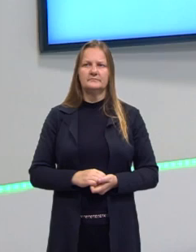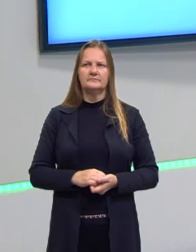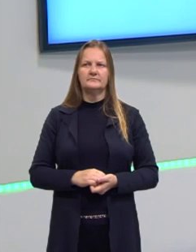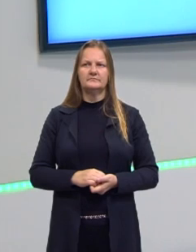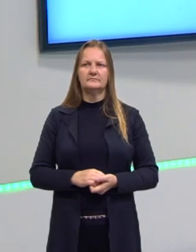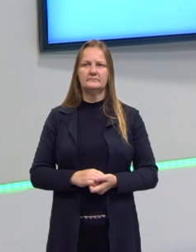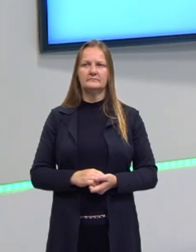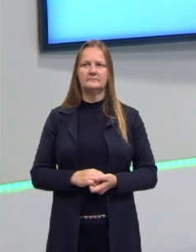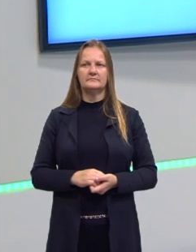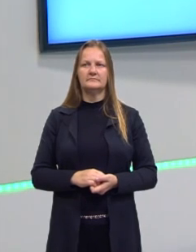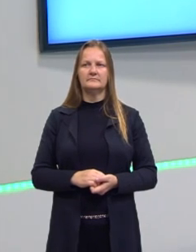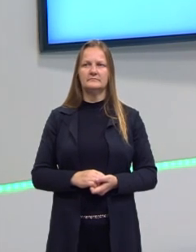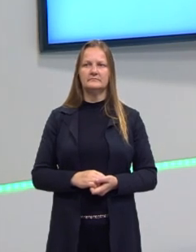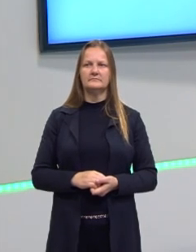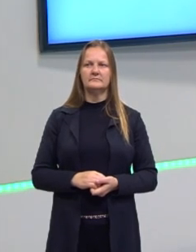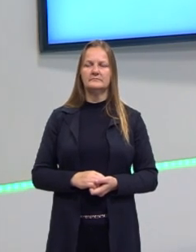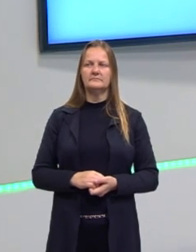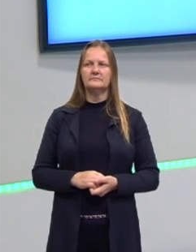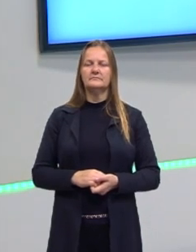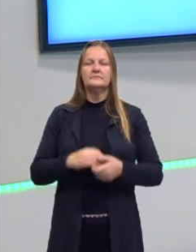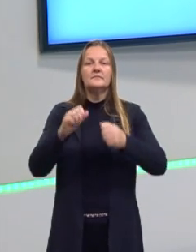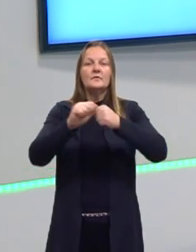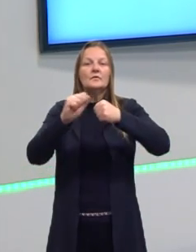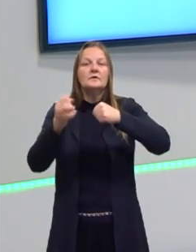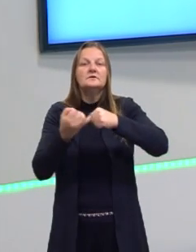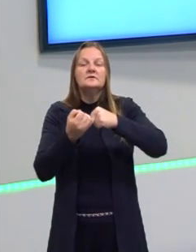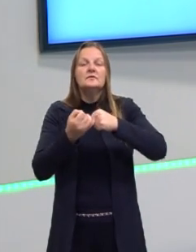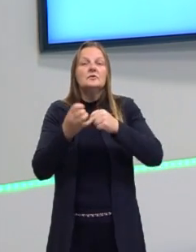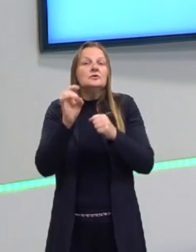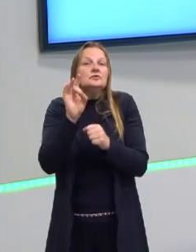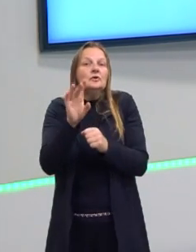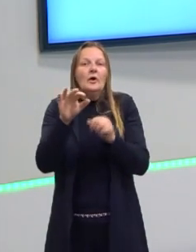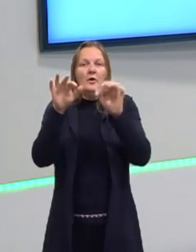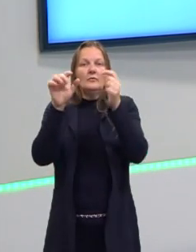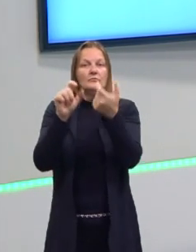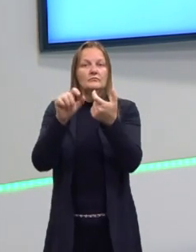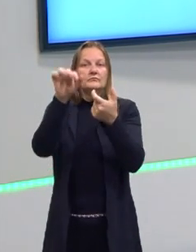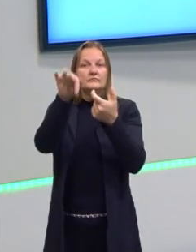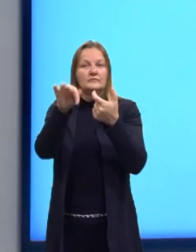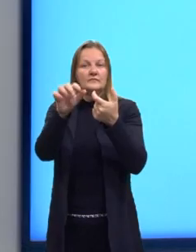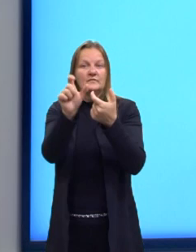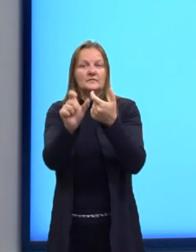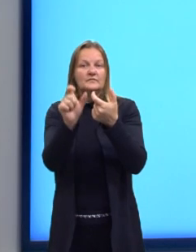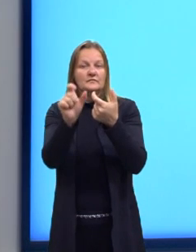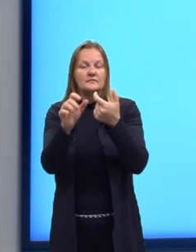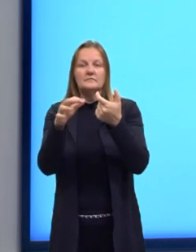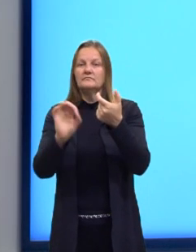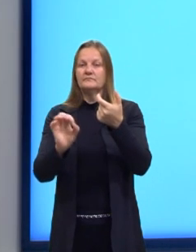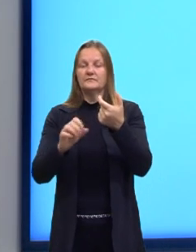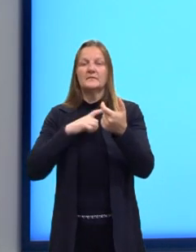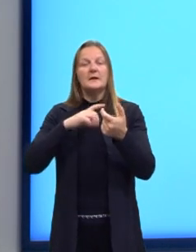Bom, os adjetivos não são só aquelas terminações. Como eu disse para vocês, existem outras, né?